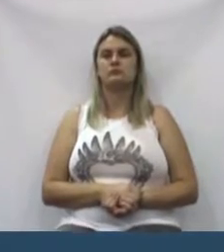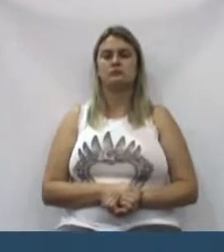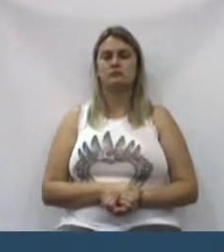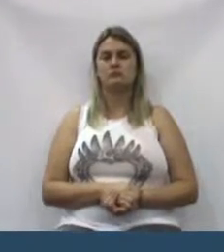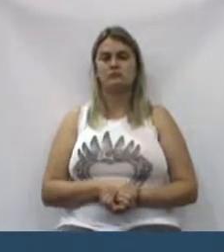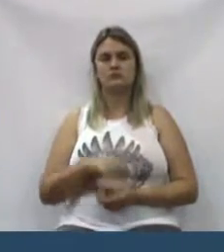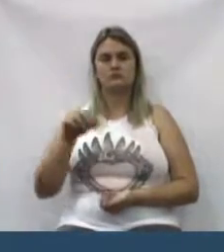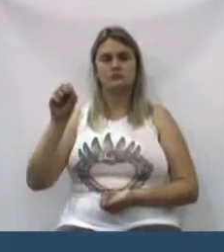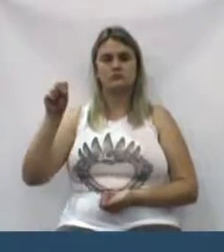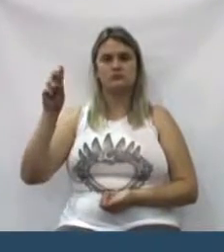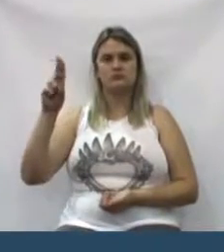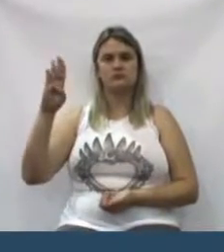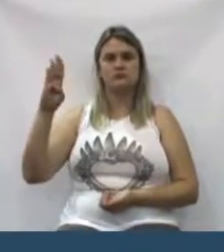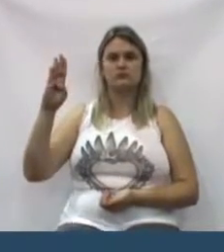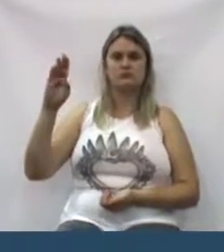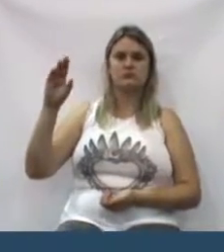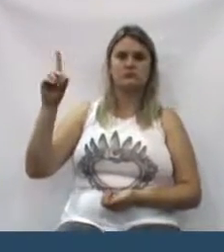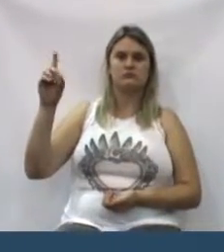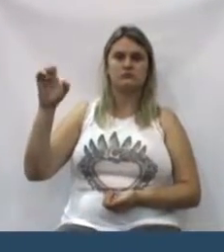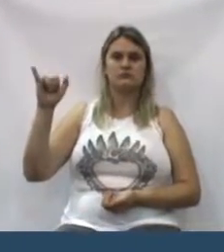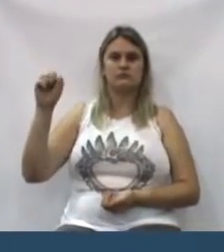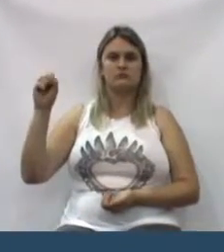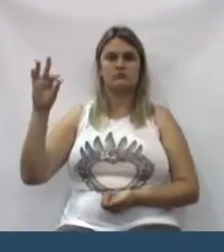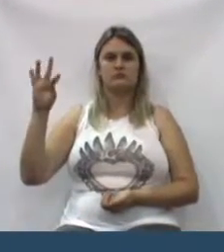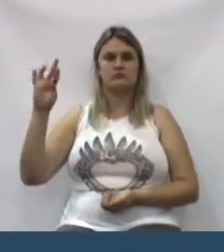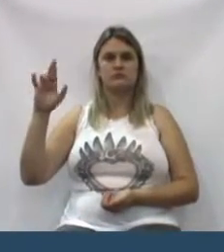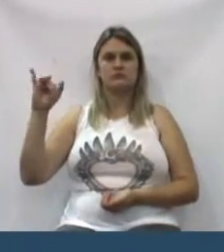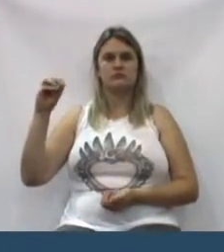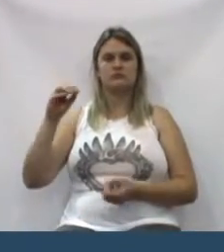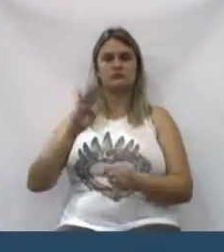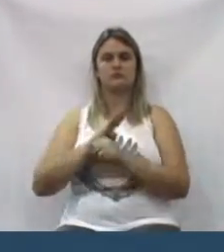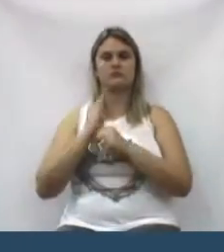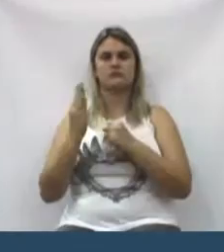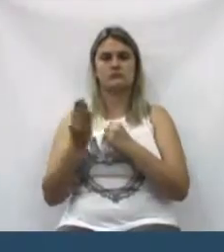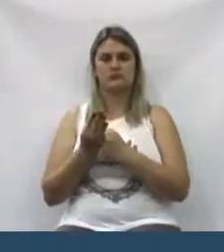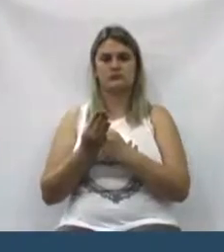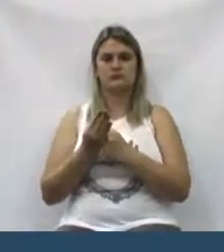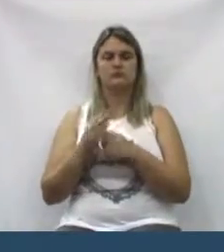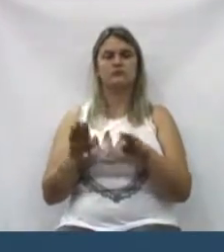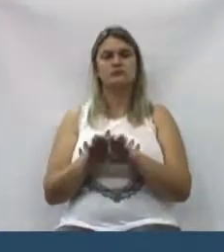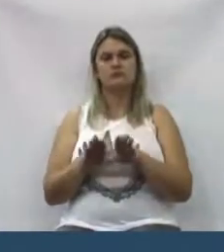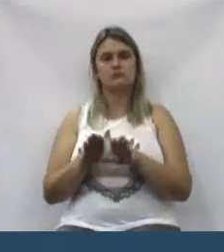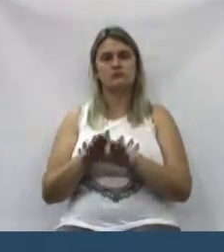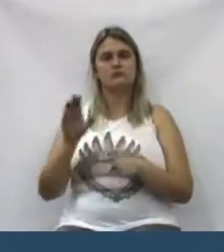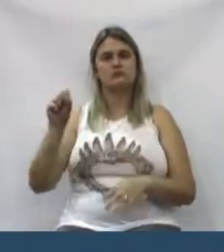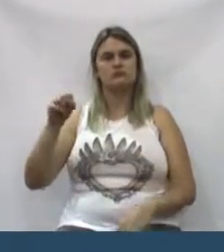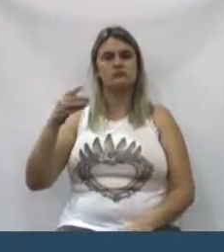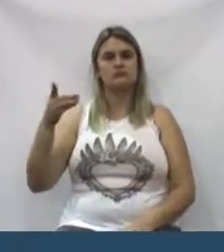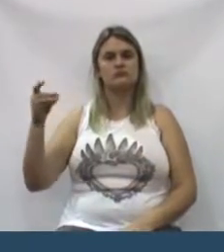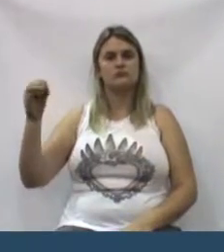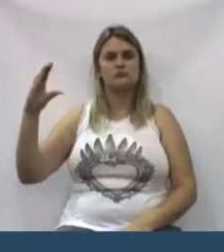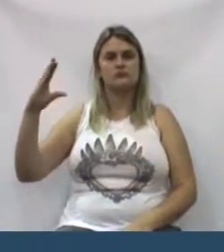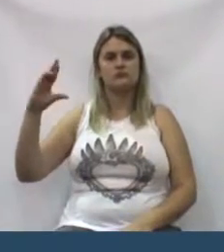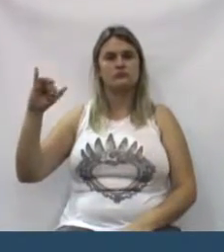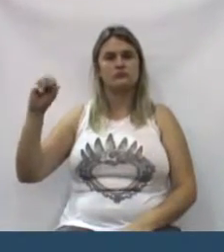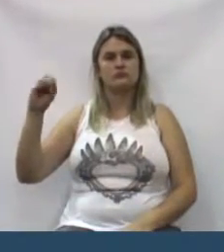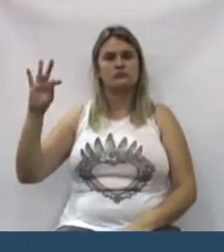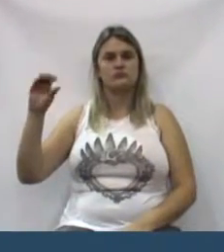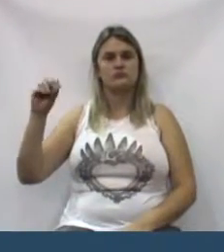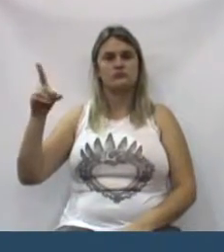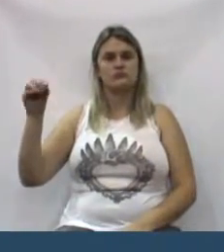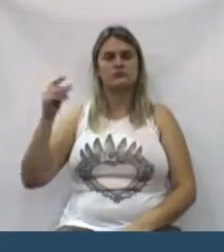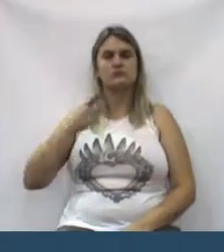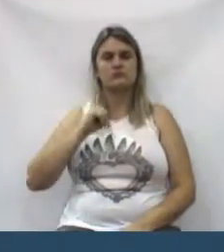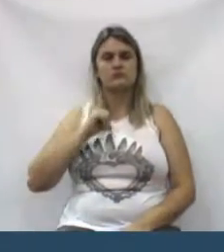no sub-distrito da 4ª SDP para lá para São Cristóvão também. Mas de quanto São Cristóvão é uma cidade que já